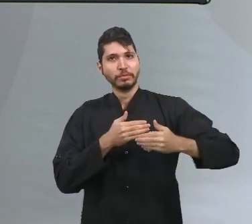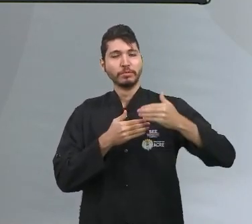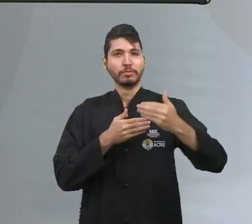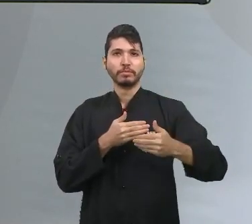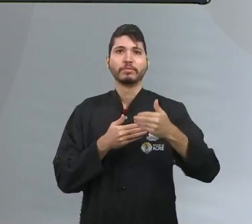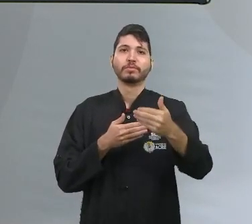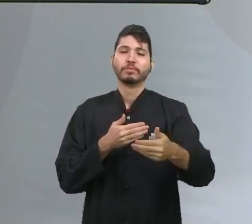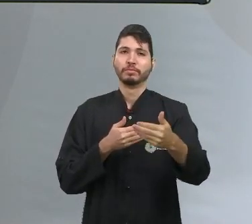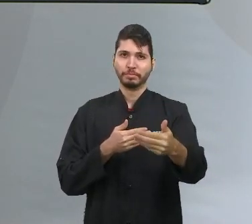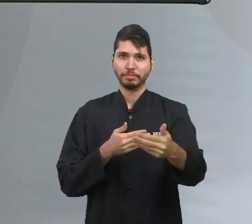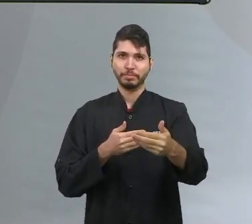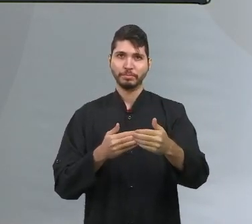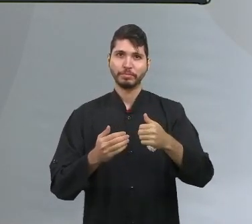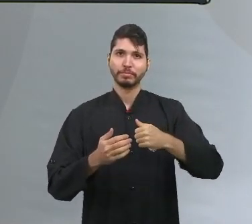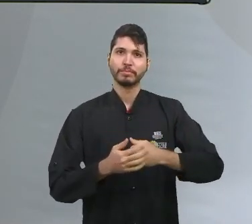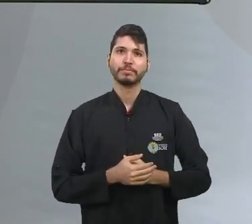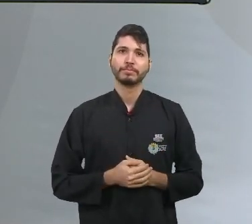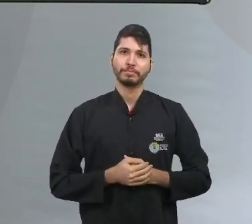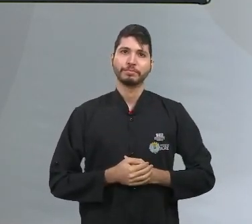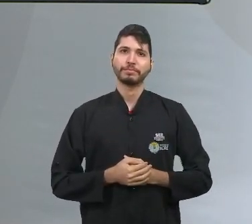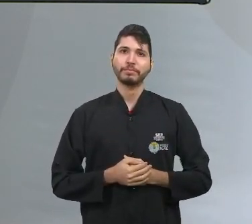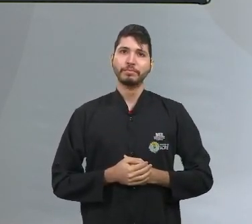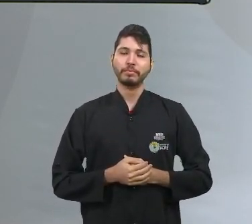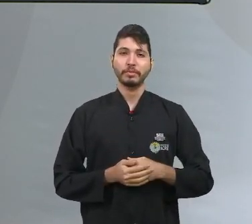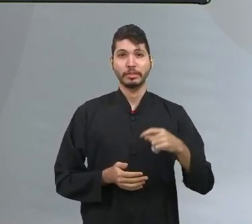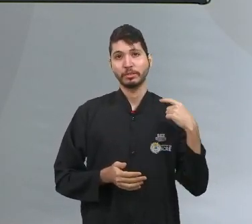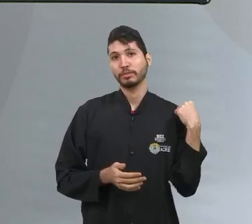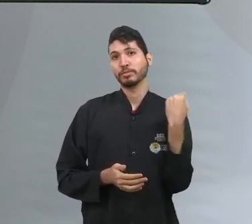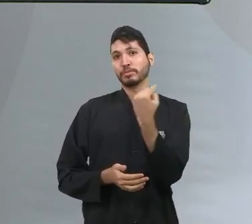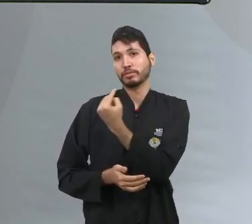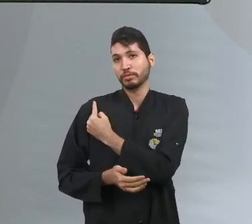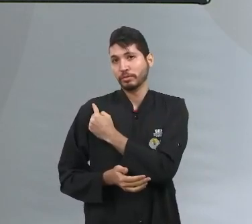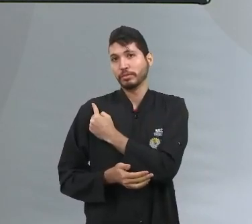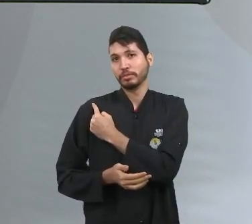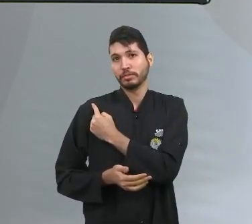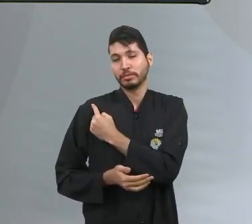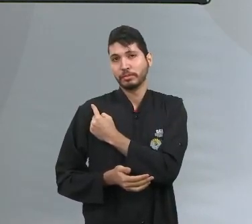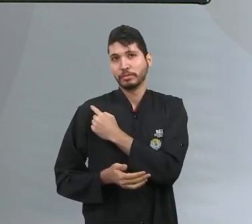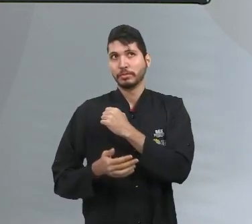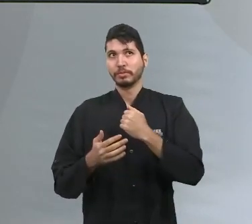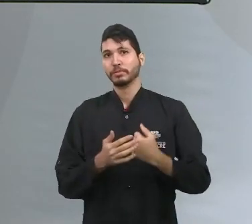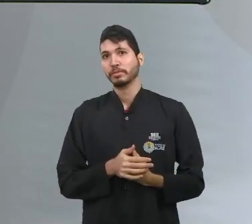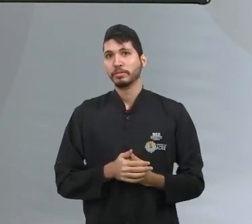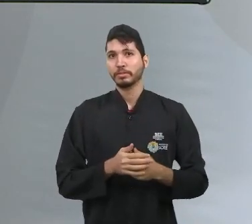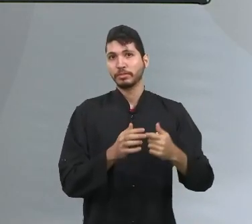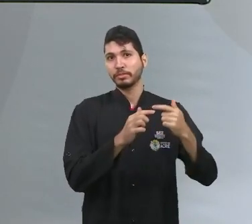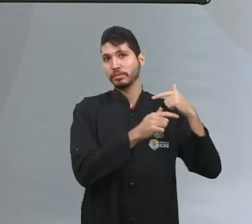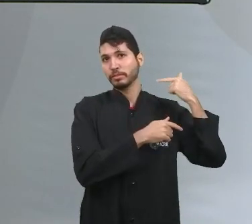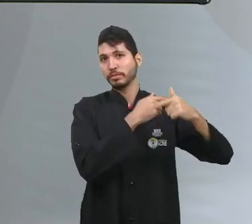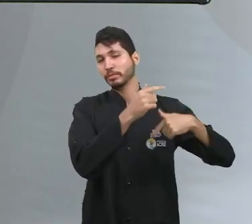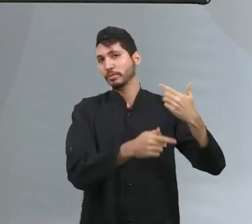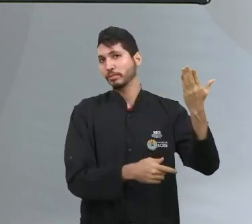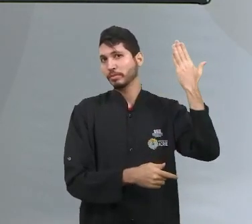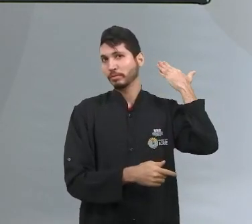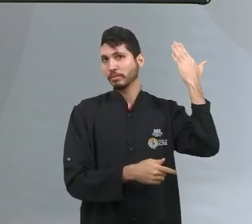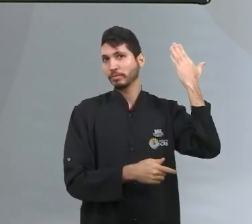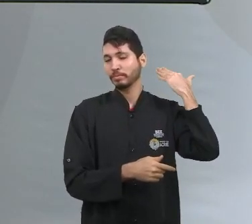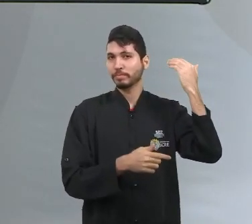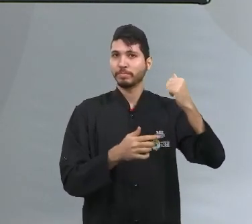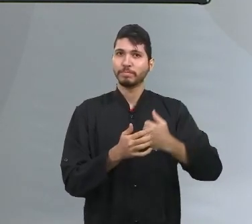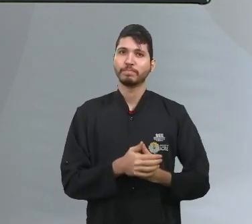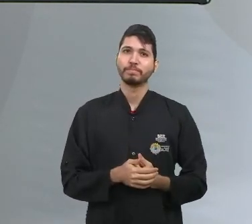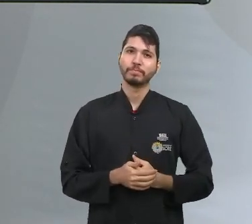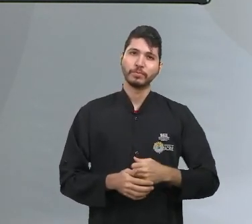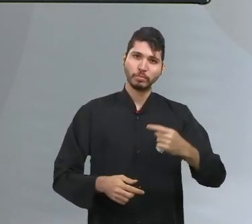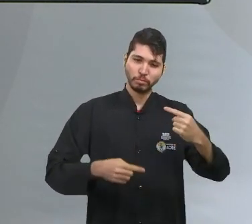até hoje as nossas raízes sociais e históricas ainda é uma temática bastante pertinente.